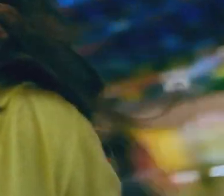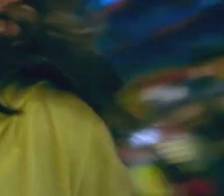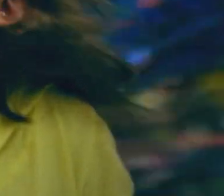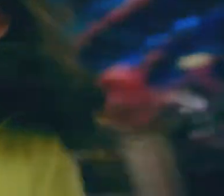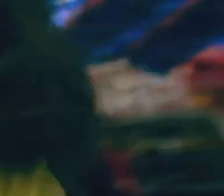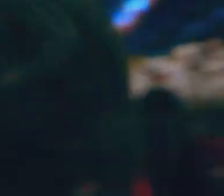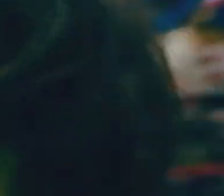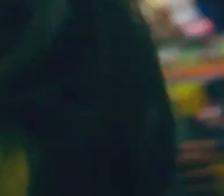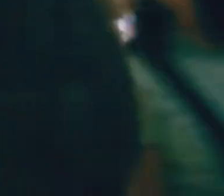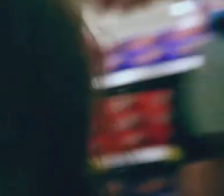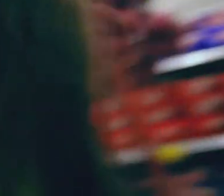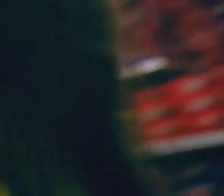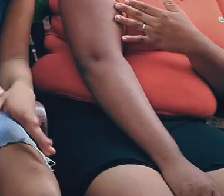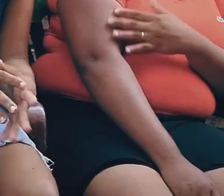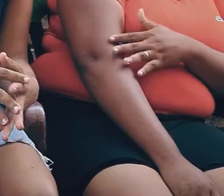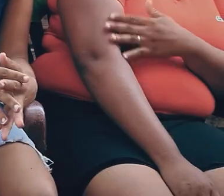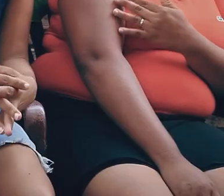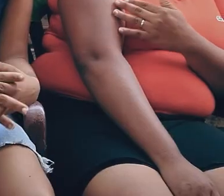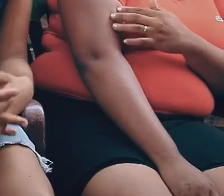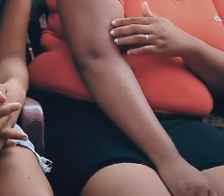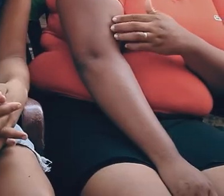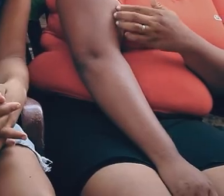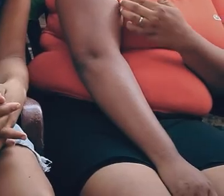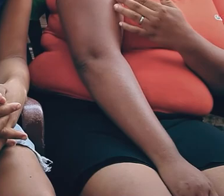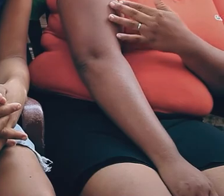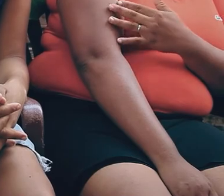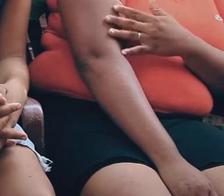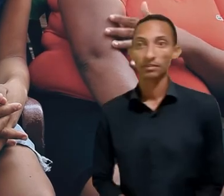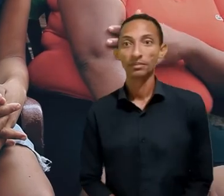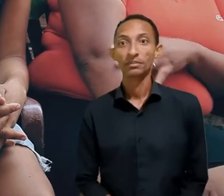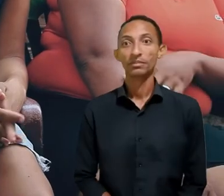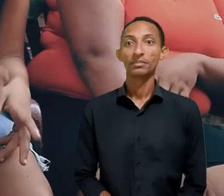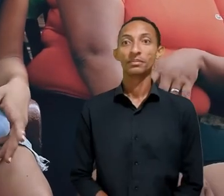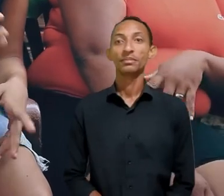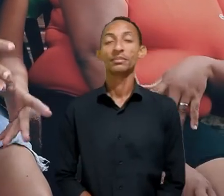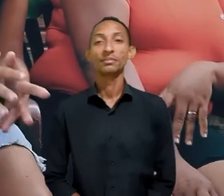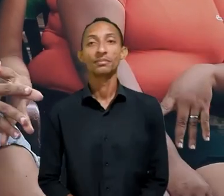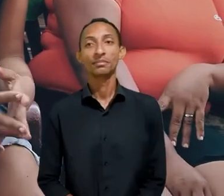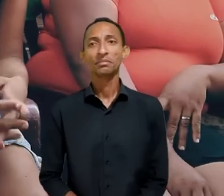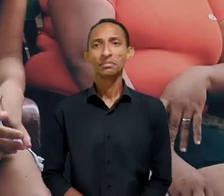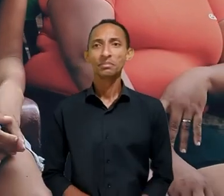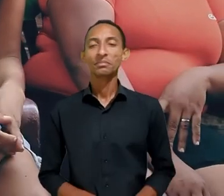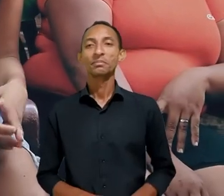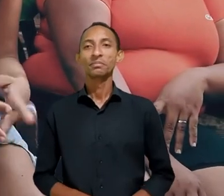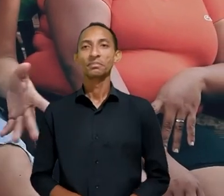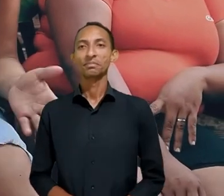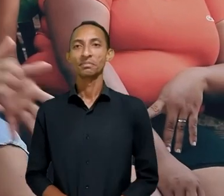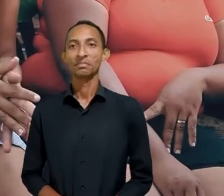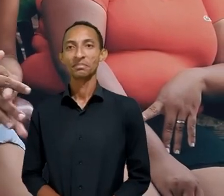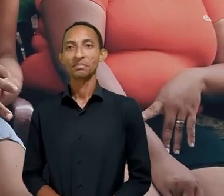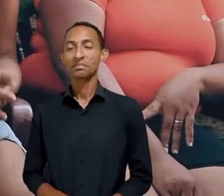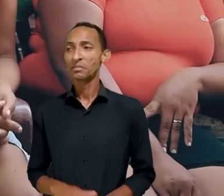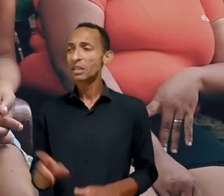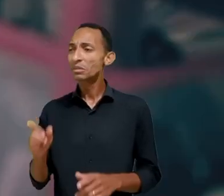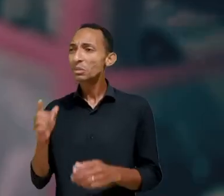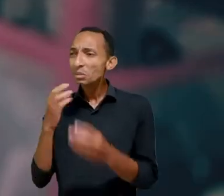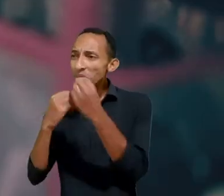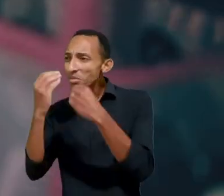como aquele menino da propaganda estava comendo mas se fizesse mas não tava comendo mãe aí como é que eu vou